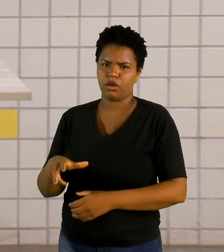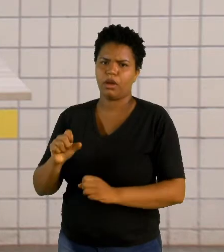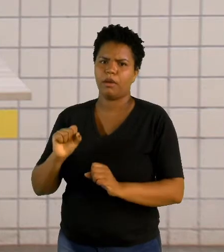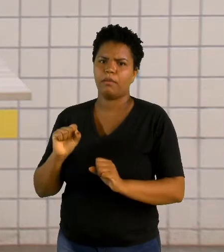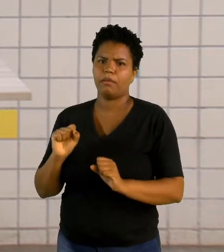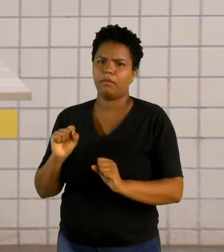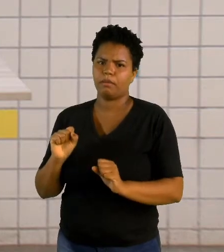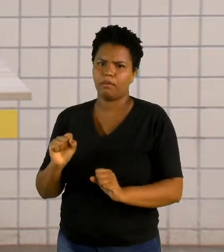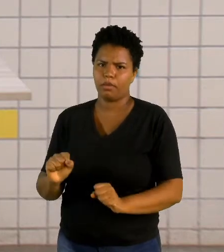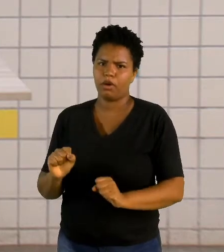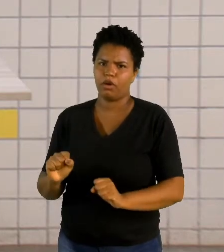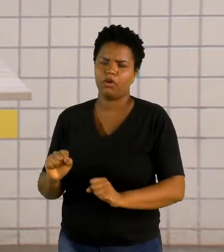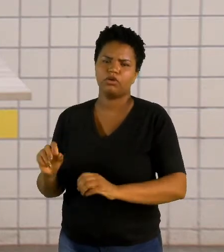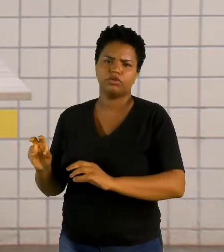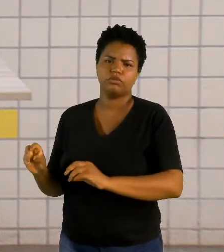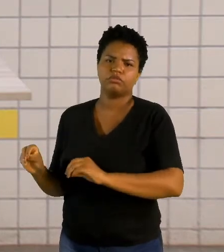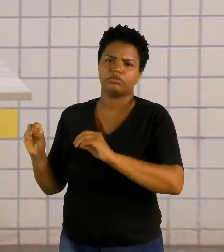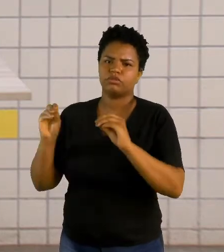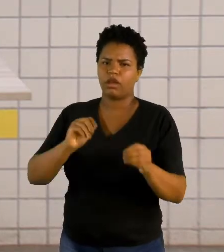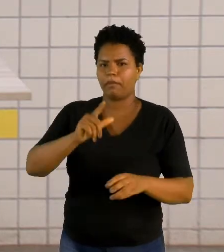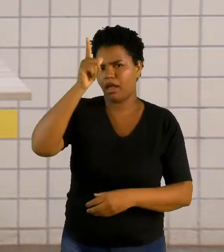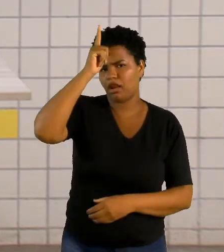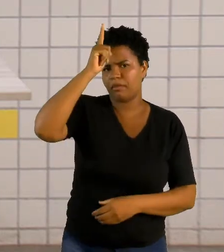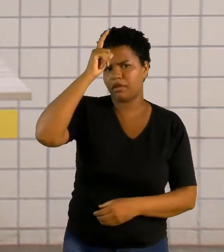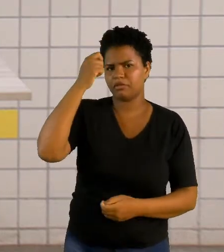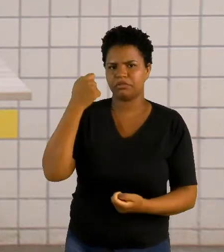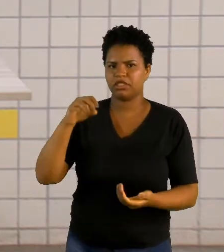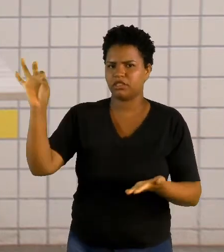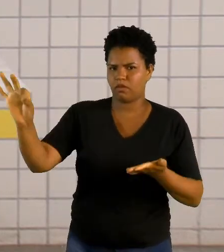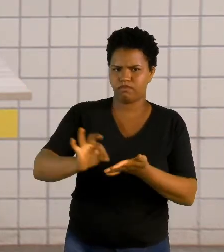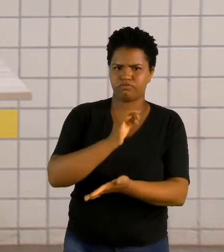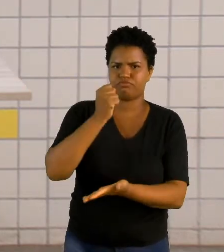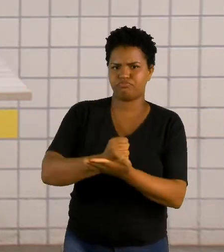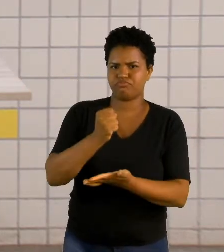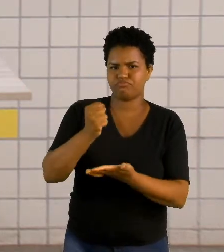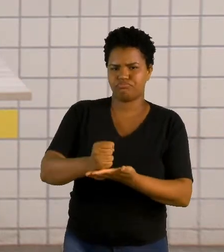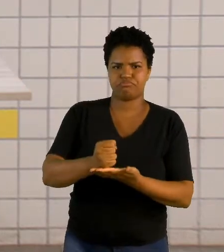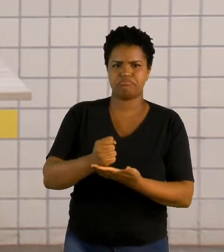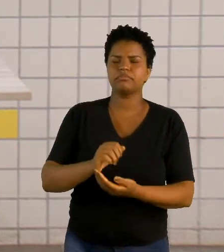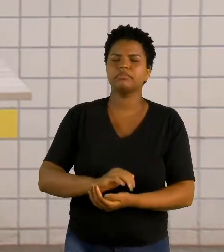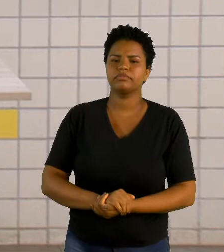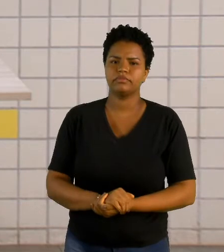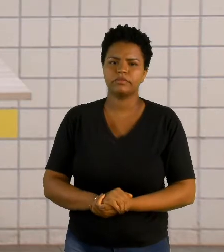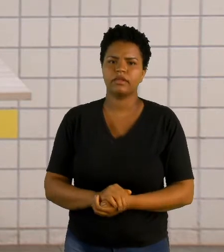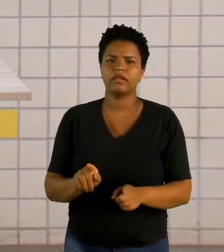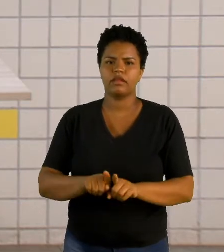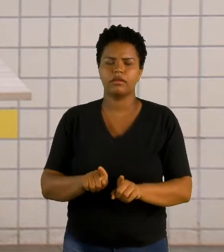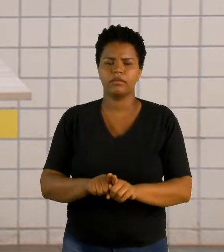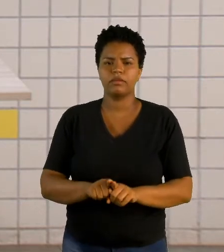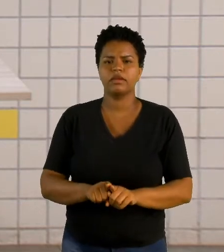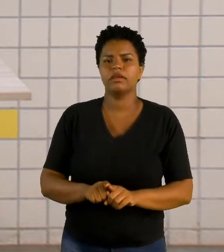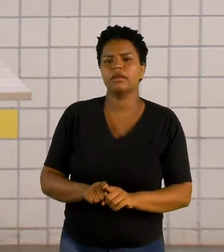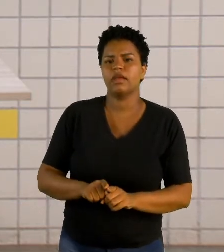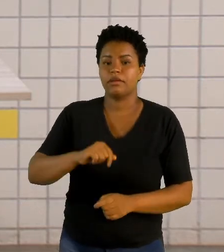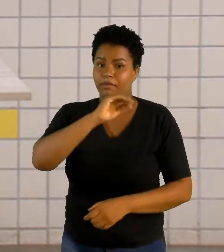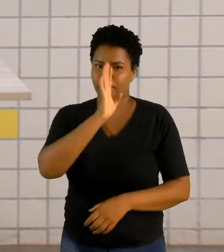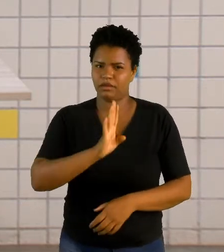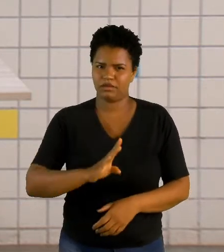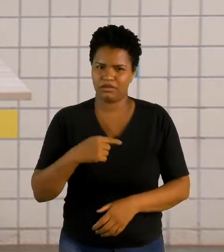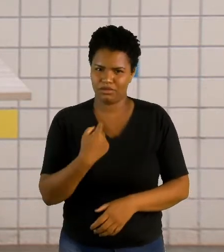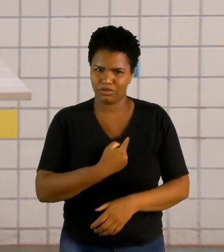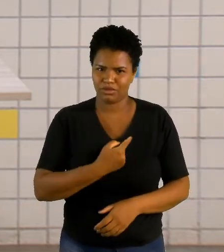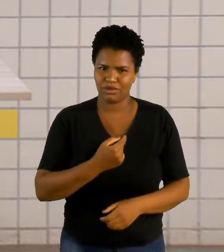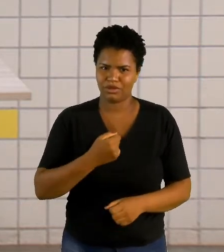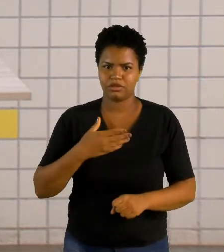Alemanha sem precisar de visto. A mesma coisa acontecia, não sei se ainda se aplica, tá? Mas aos brasileiros, se eu